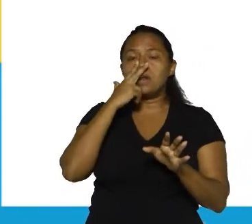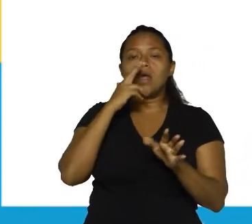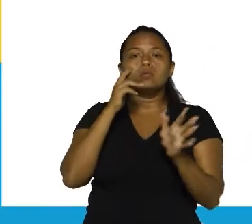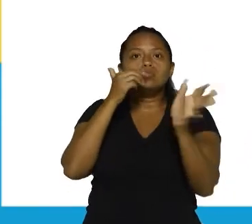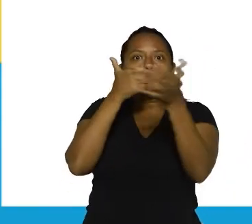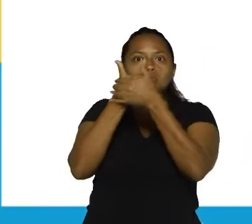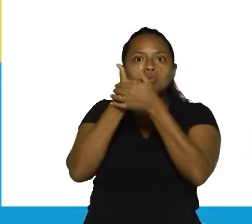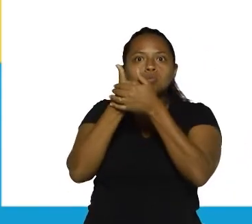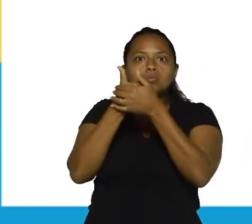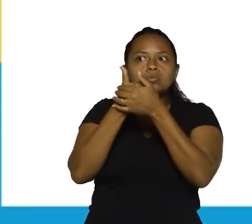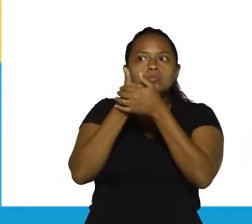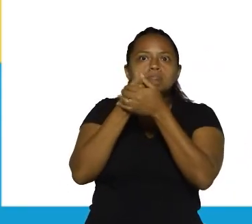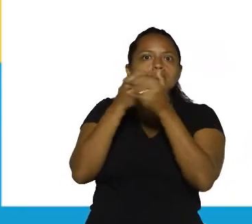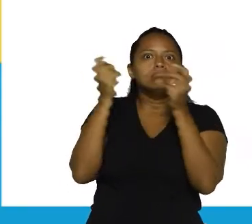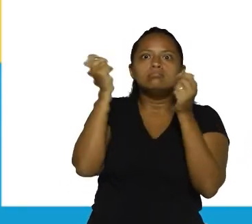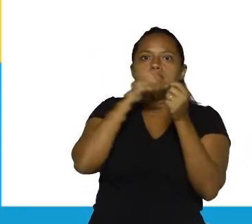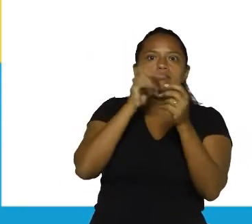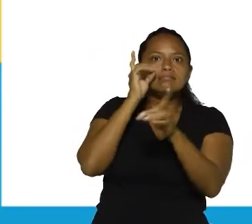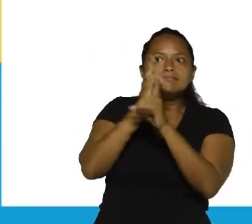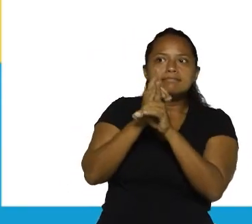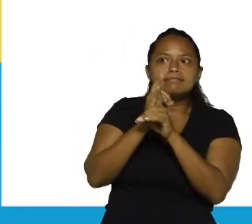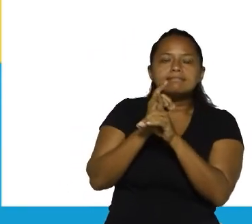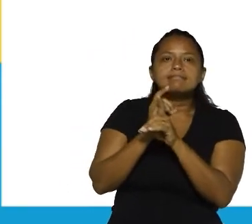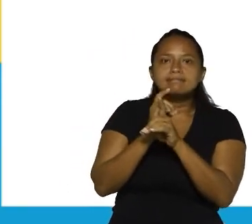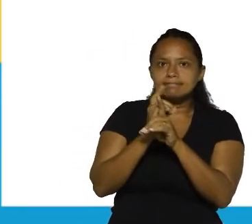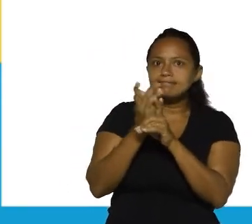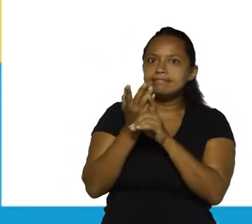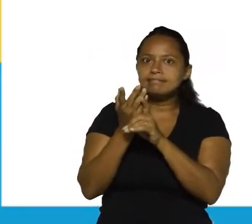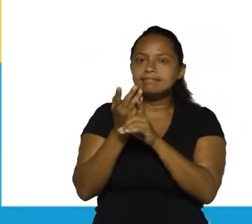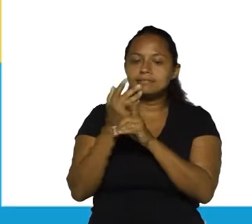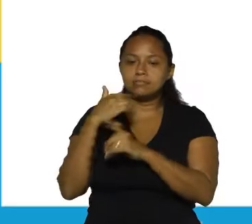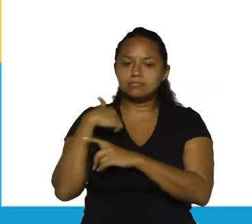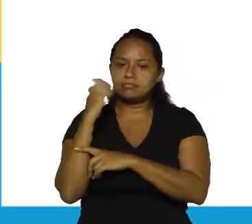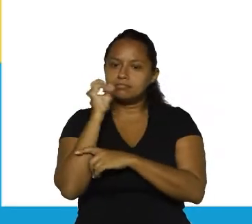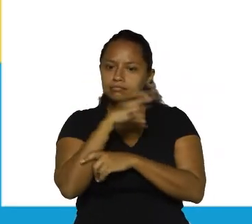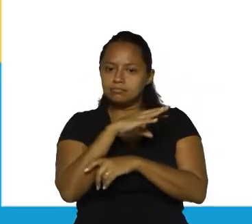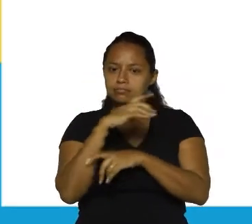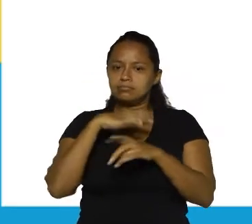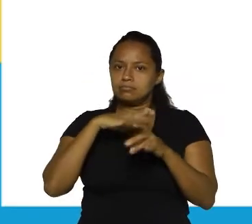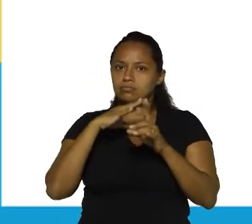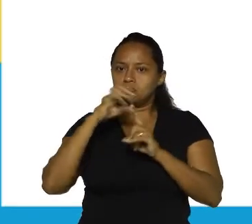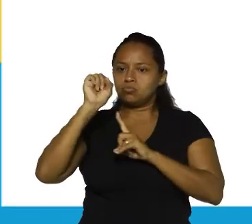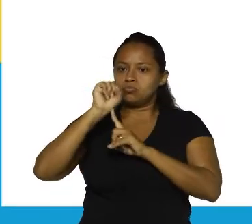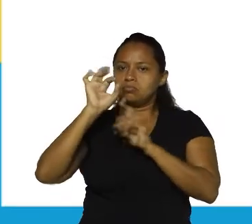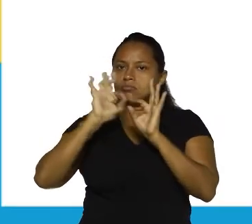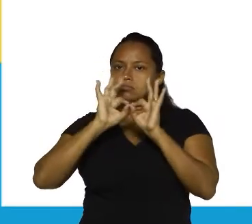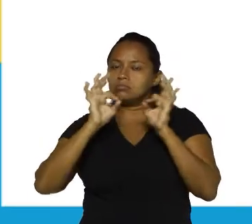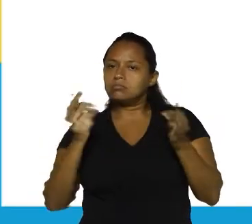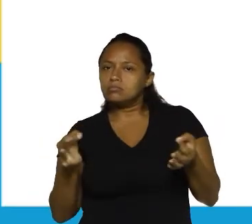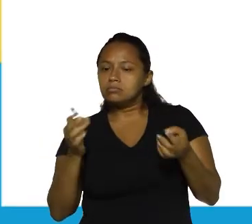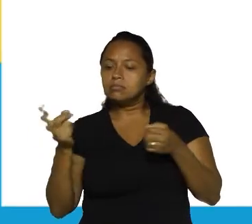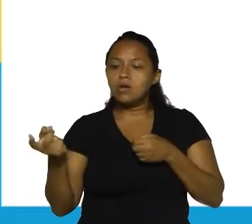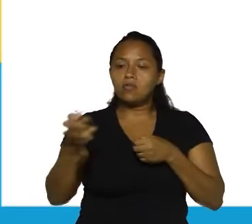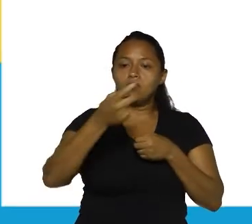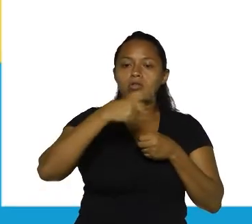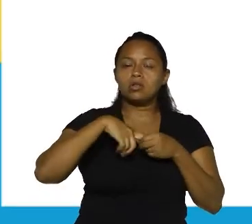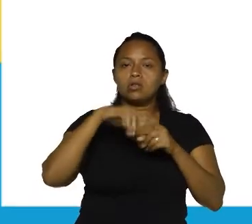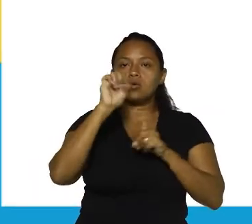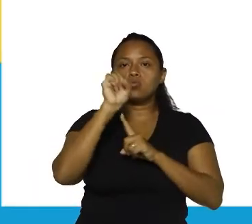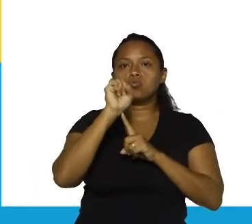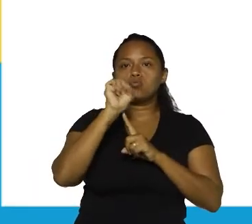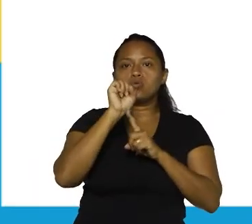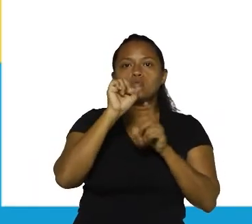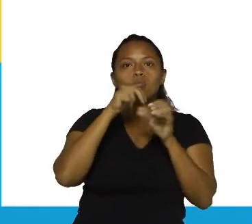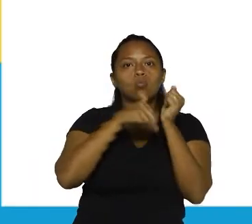Se eu fizer a análise sintática, eu vou fazer dessa forma. Em sair, eu tenho um sujeito simples, explícito. Em voltarei, eu tenho um